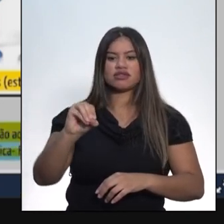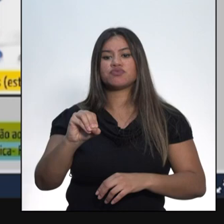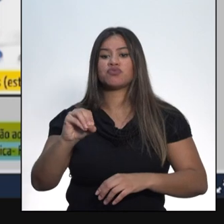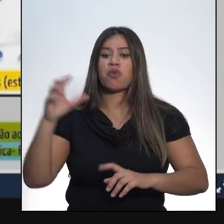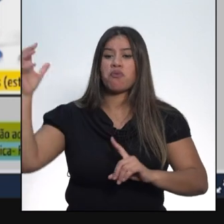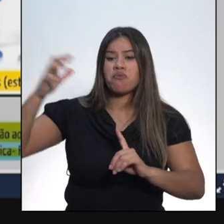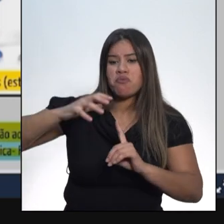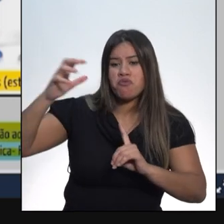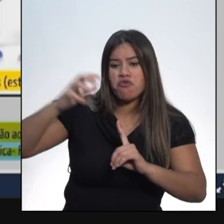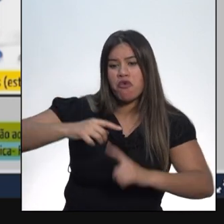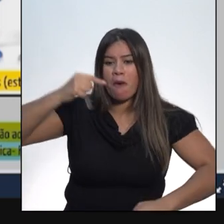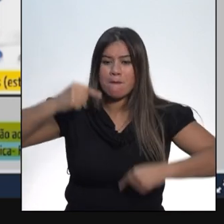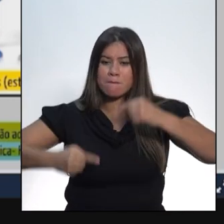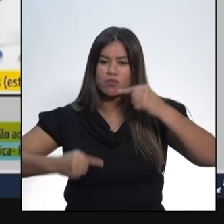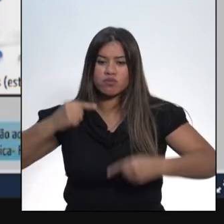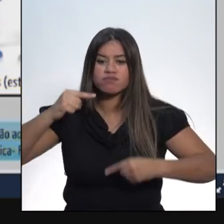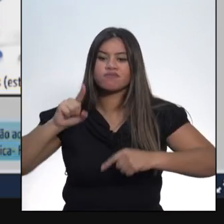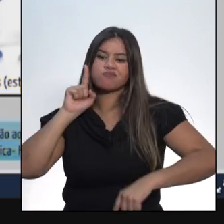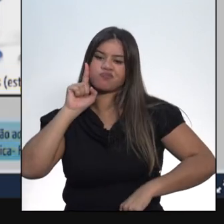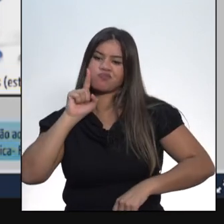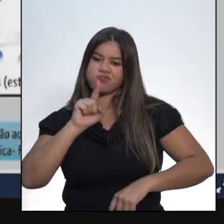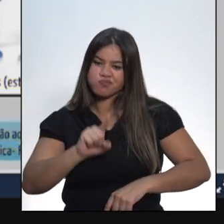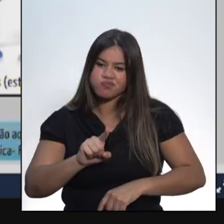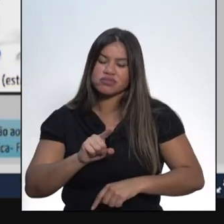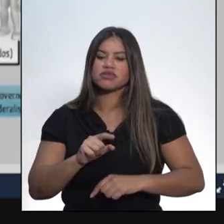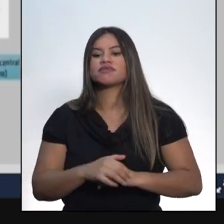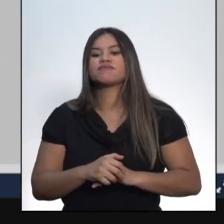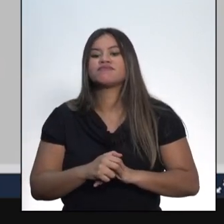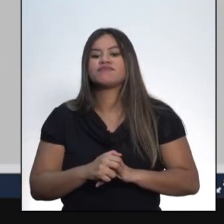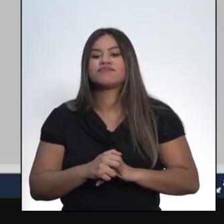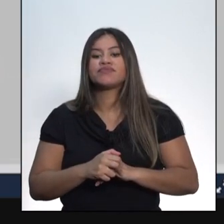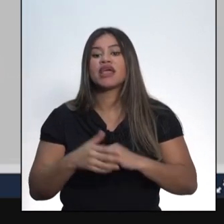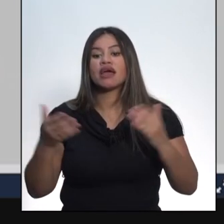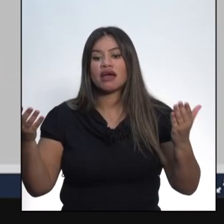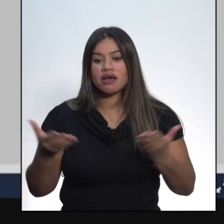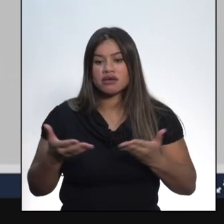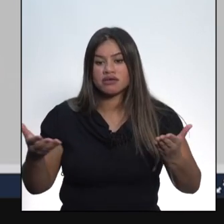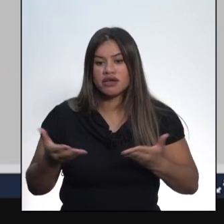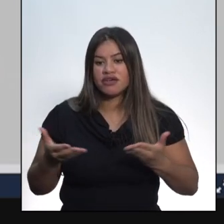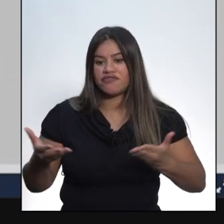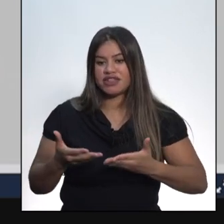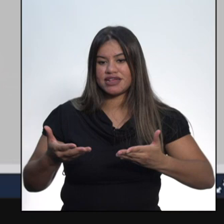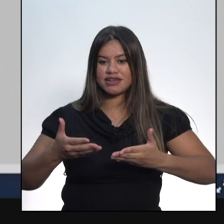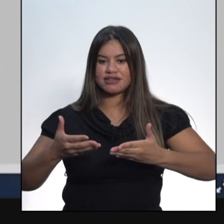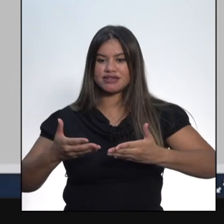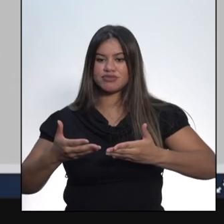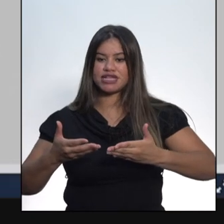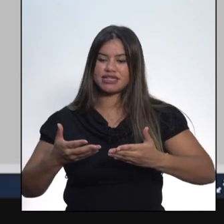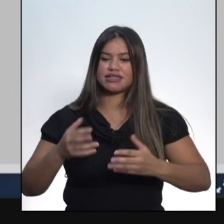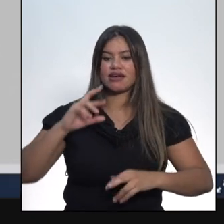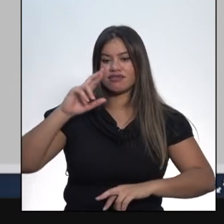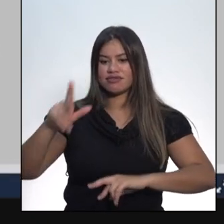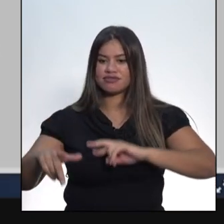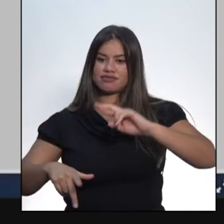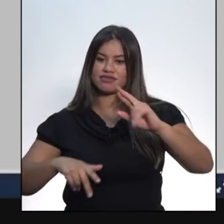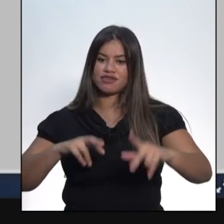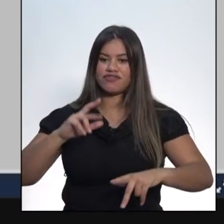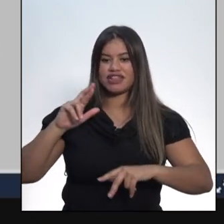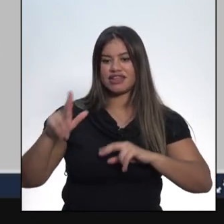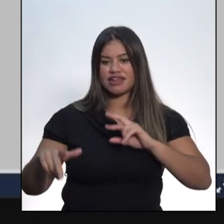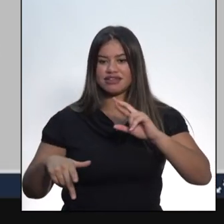organização política dos Estados Unidos da América. Agora, iremos falar sobre as diferenças em relação à